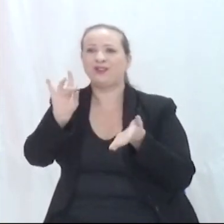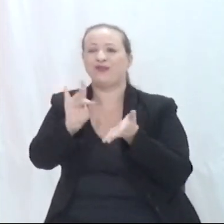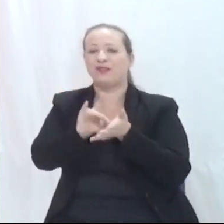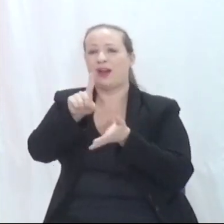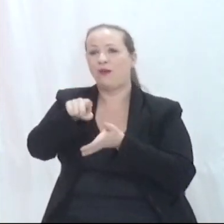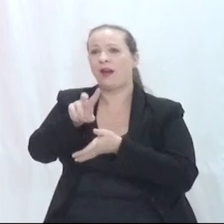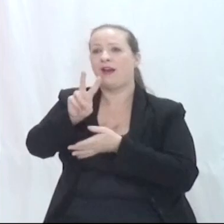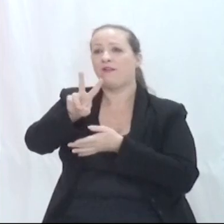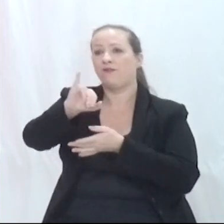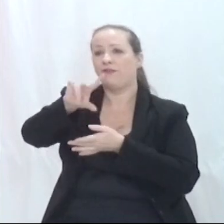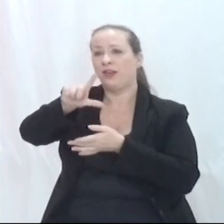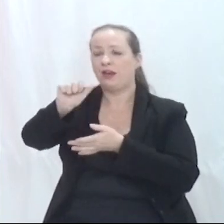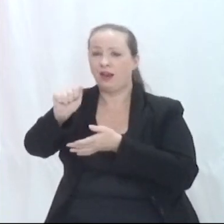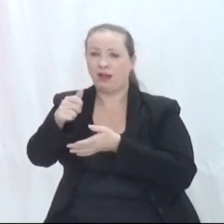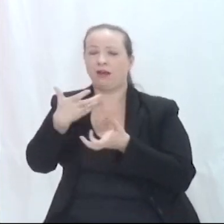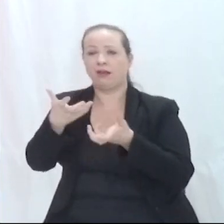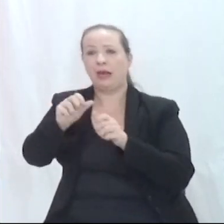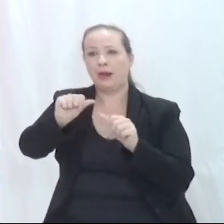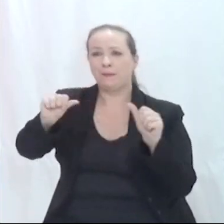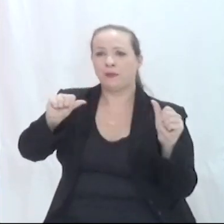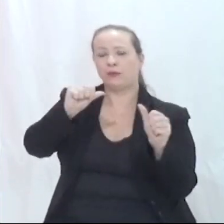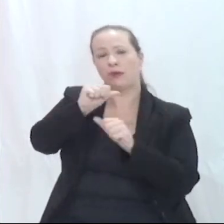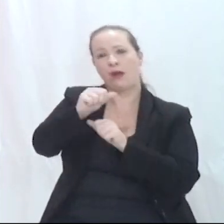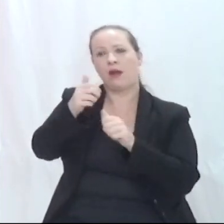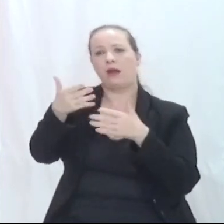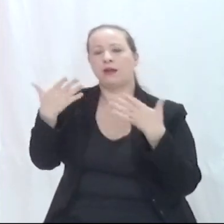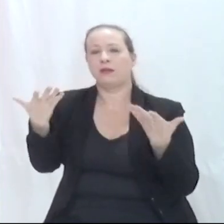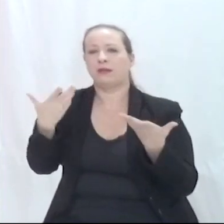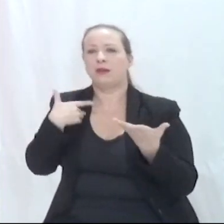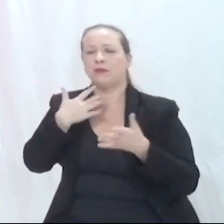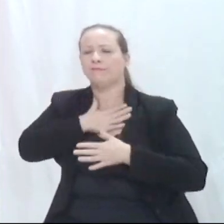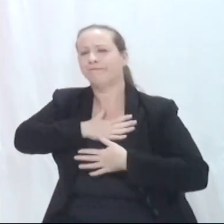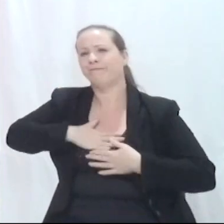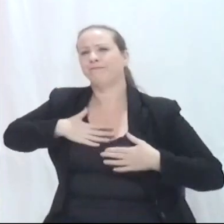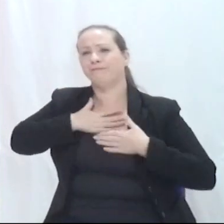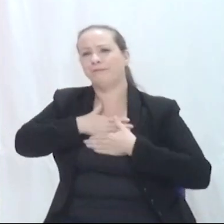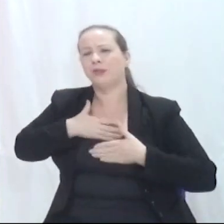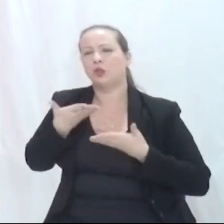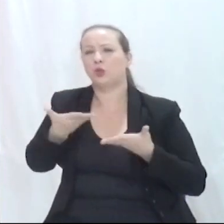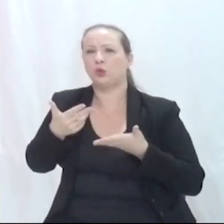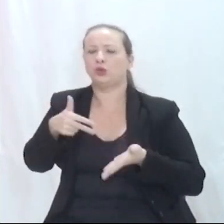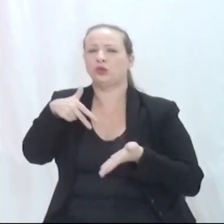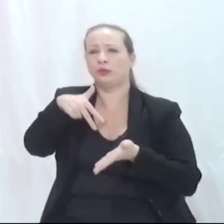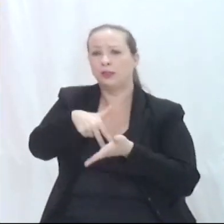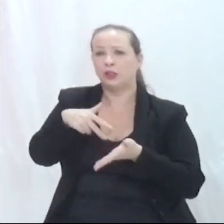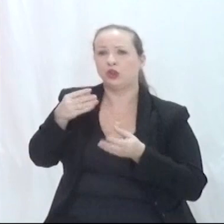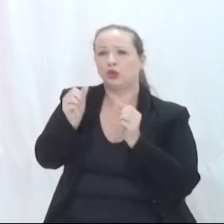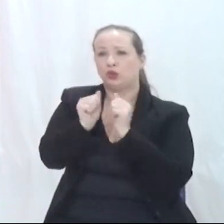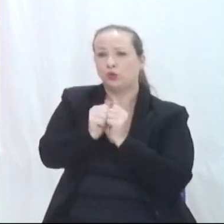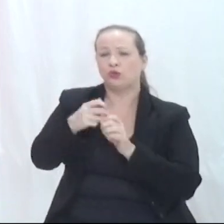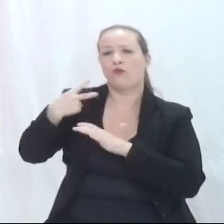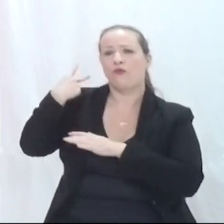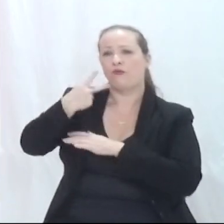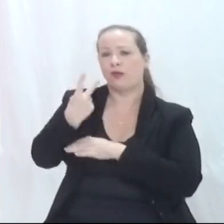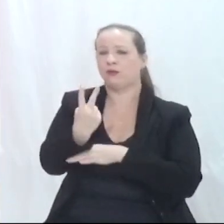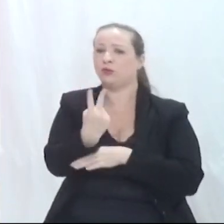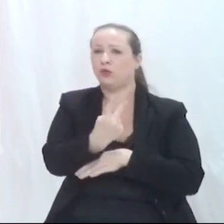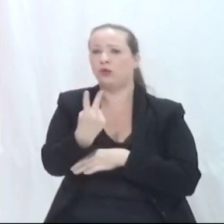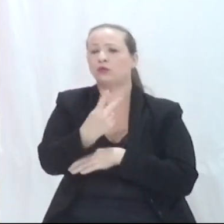requerimento, estarmos aqui agora juntamente com o nosso presidente, a nossa vereadora e a comunidade para que possamos